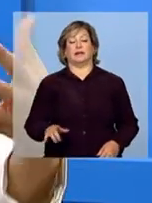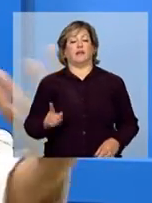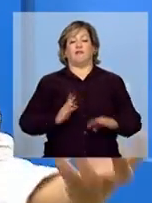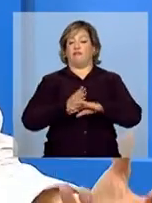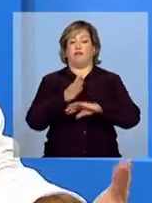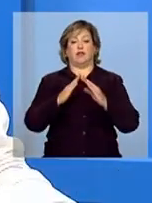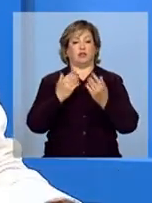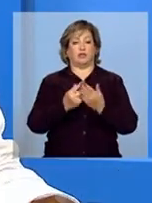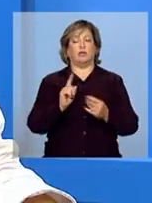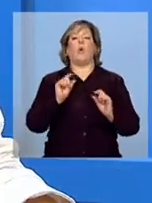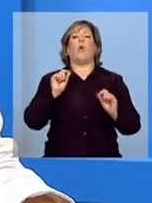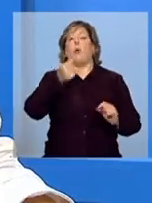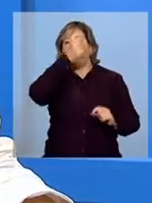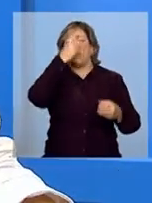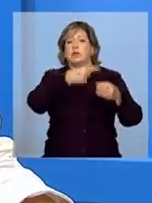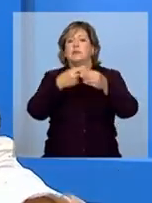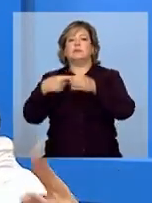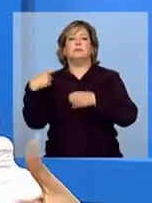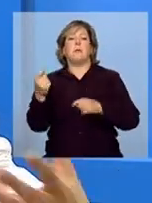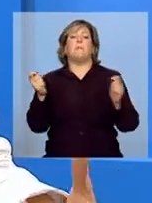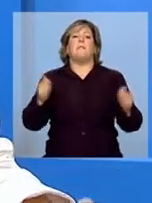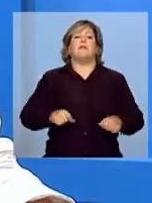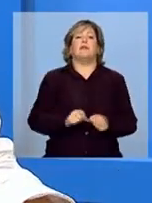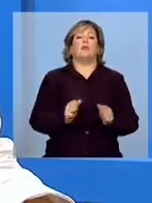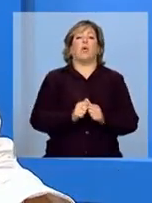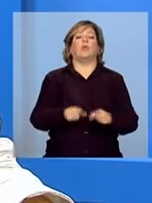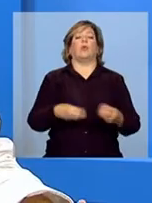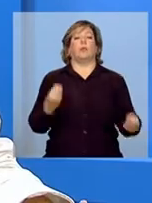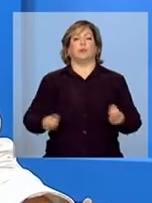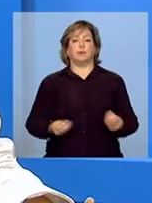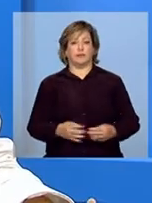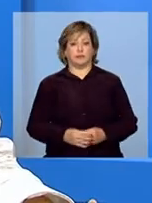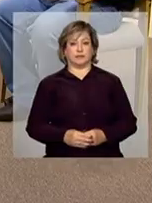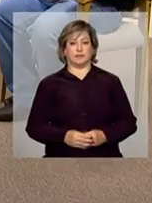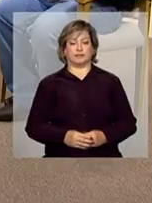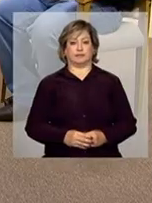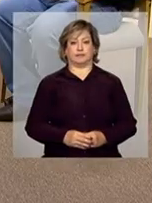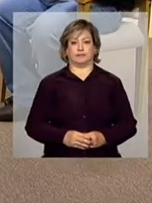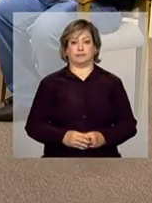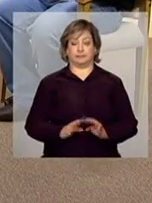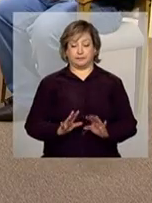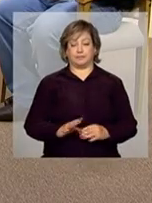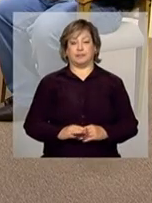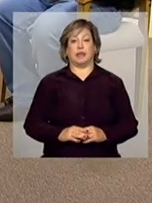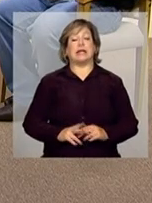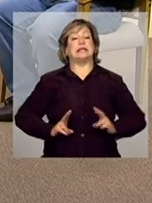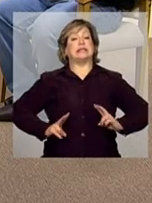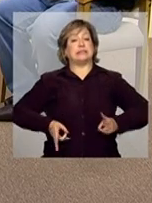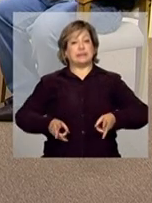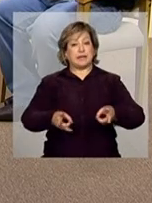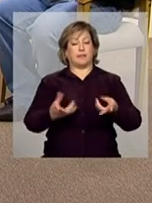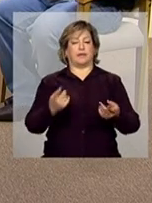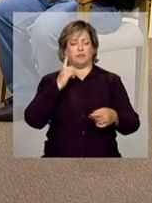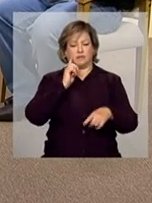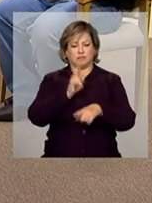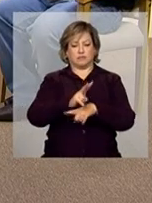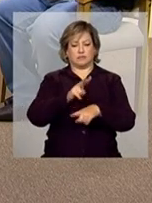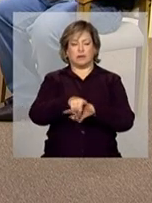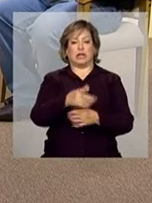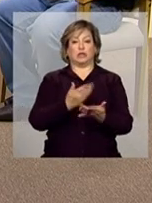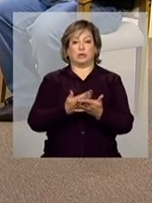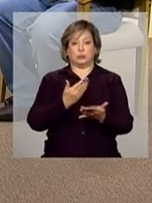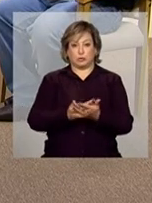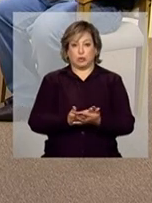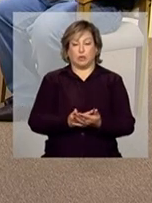o os municípios podem fazer com isso? Como é que funciona isso? Então, toda vez, o acompanhamento da educação é feito em cinco